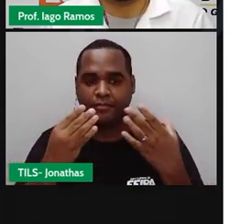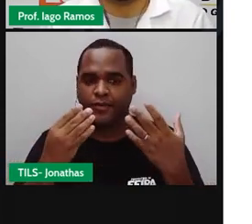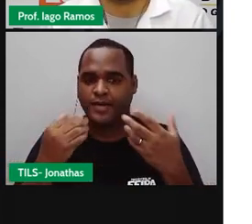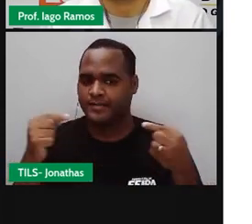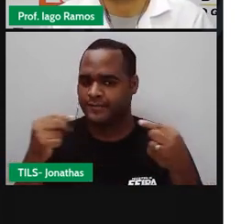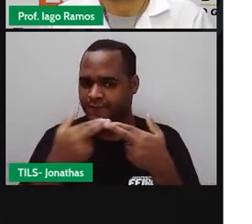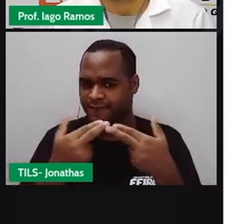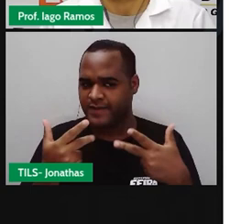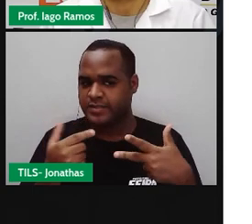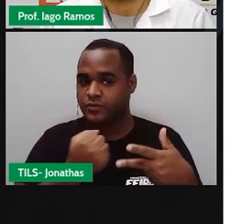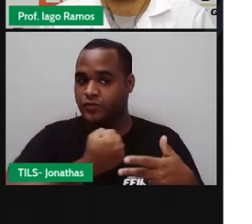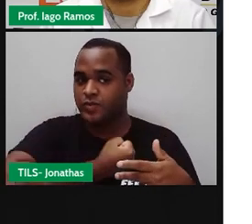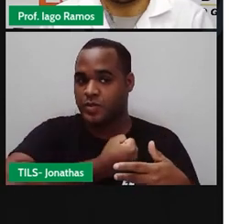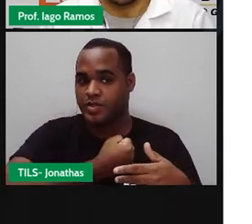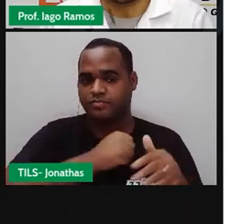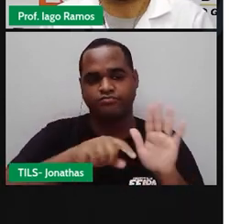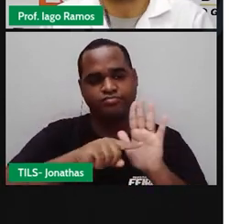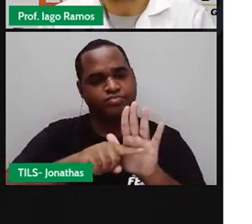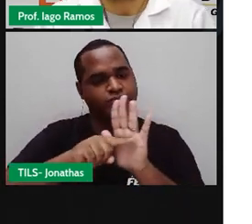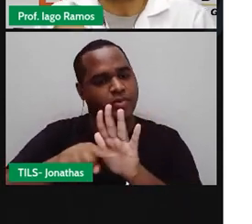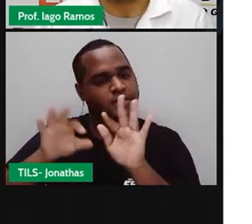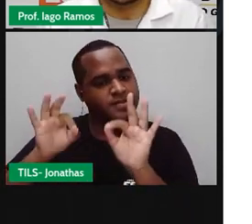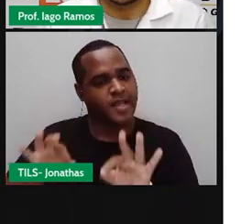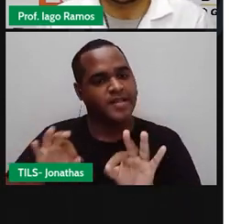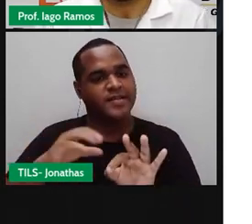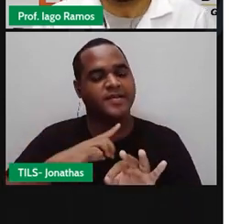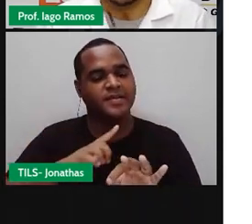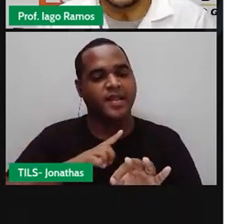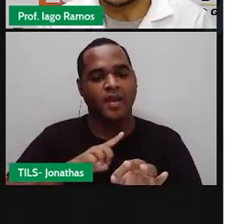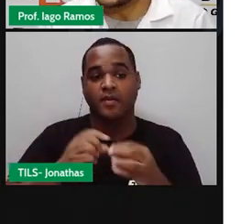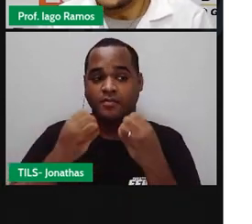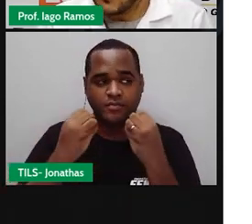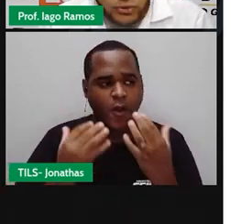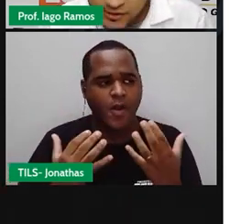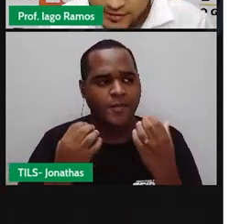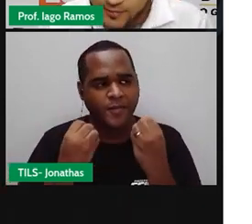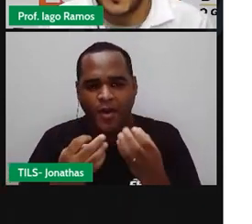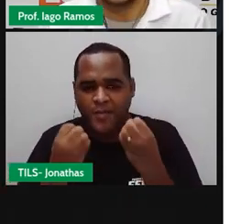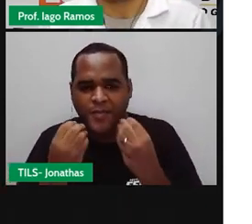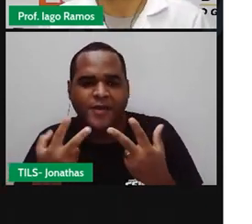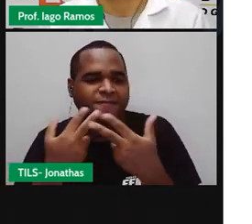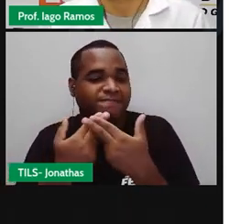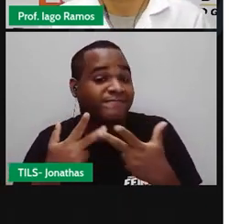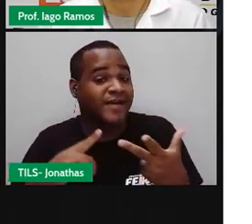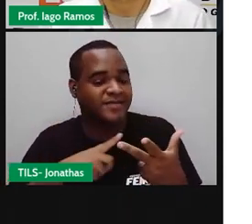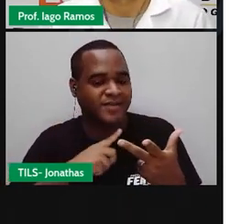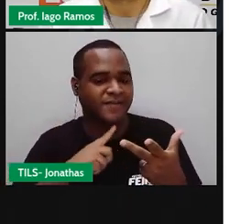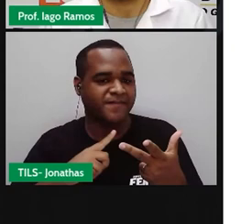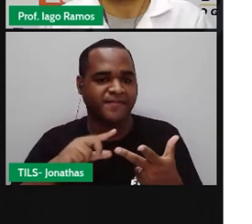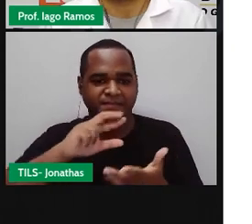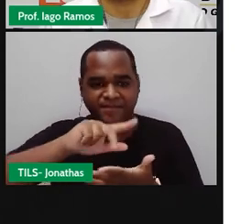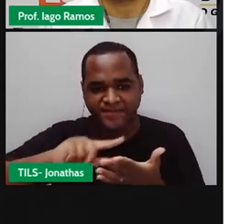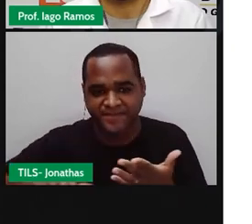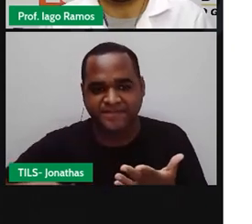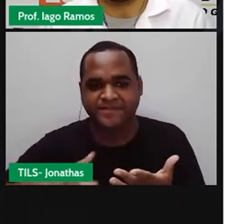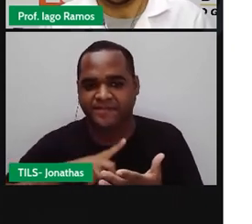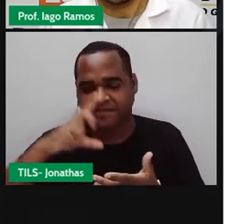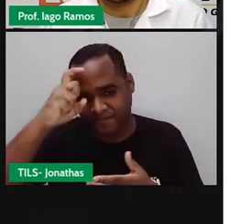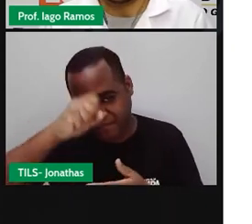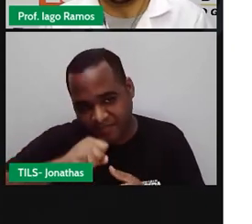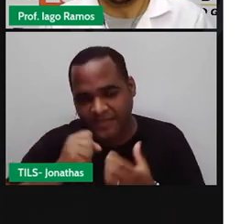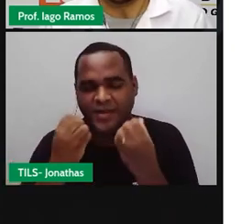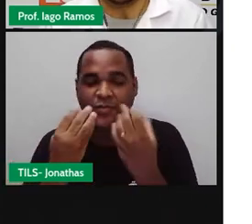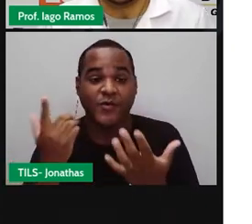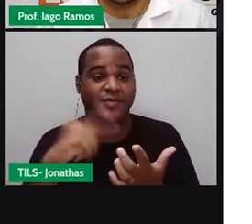os números inteiros. Que você pode e tem muita, muitíssima capacidade para aprender sozinho.